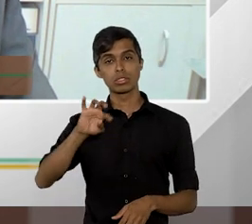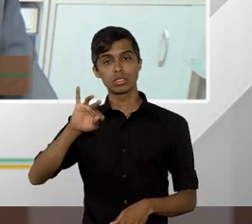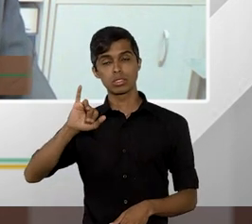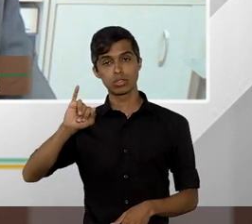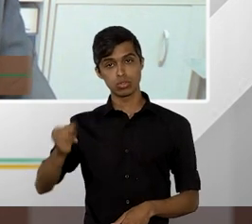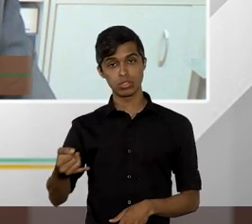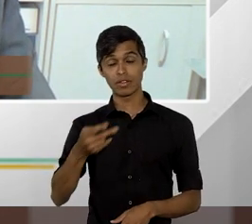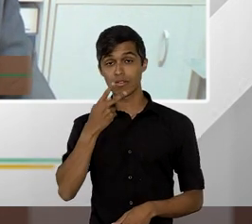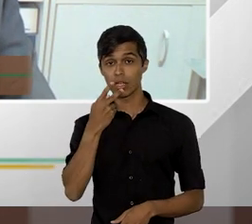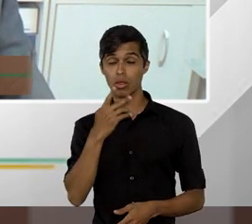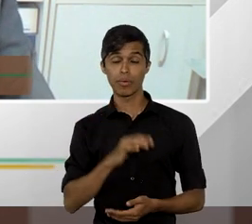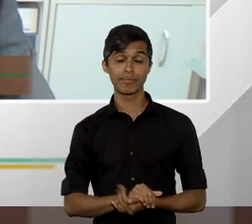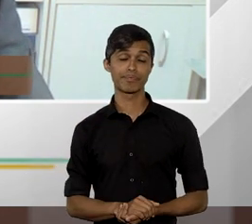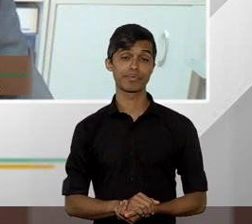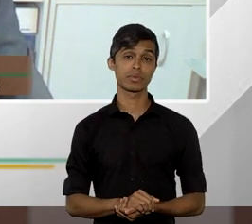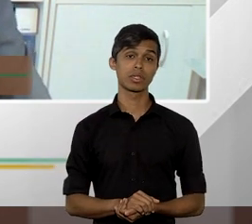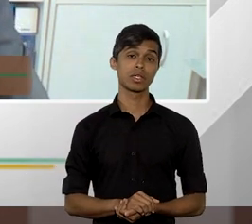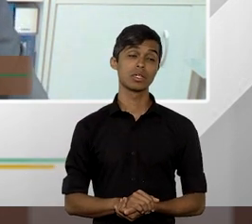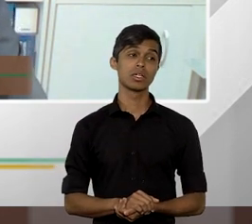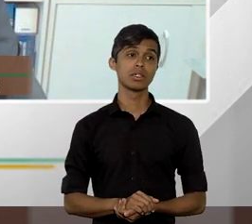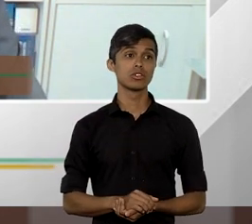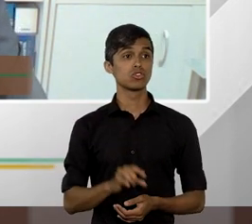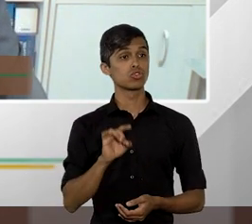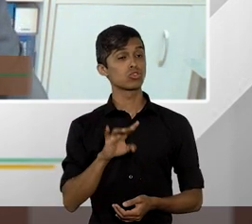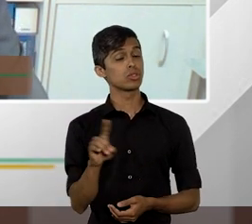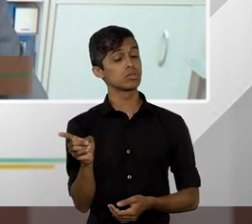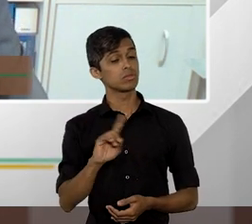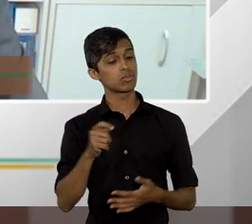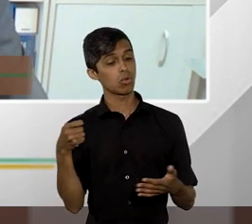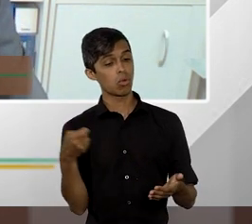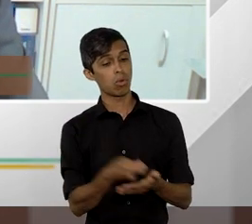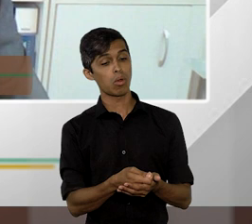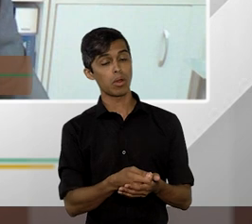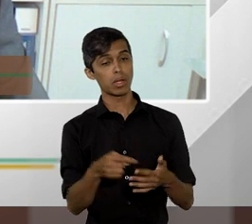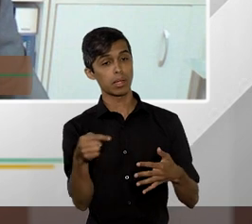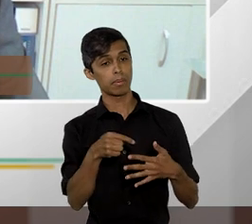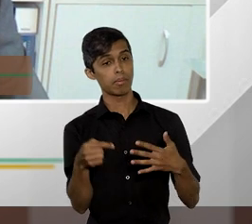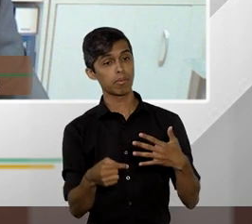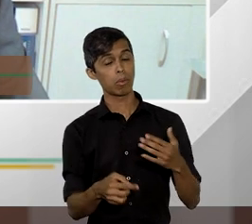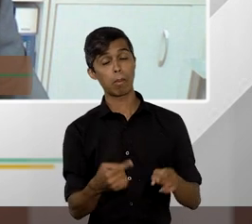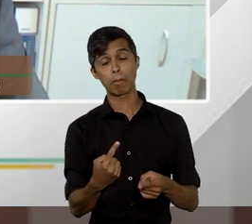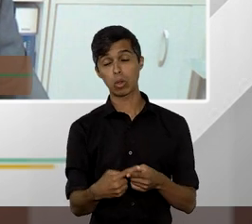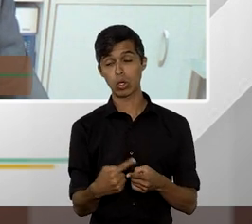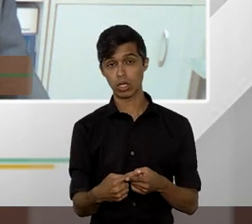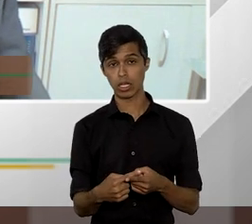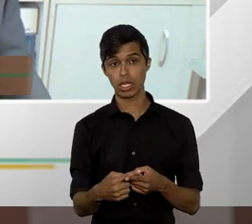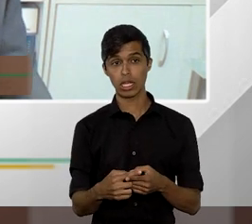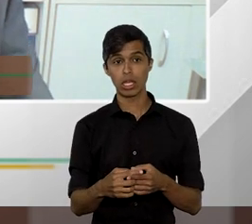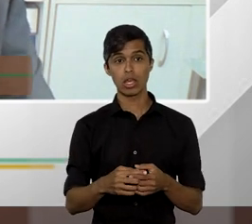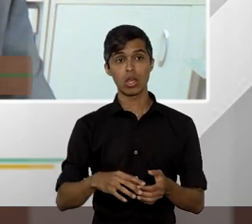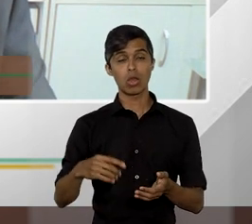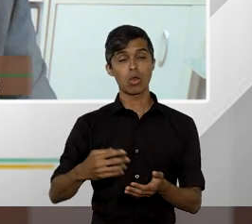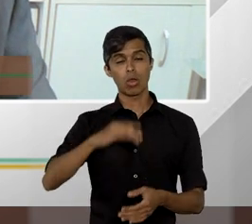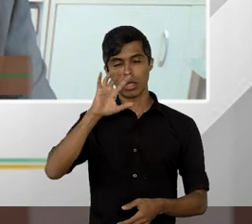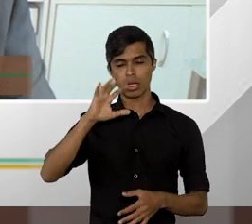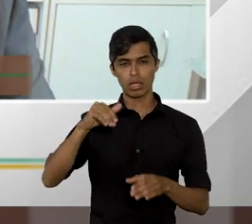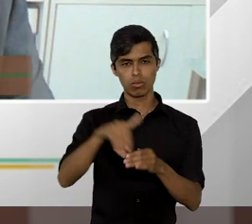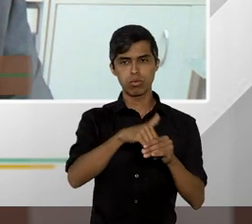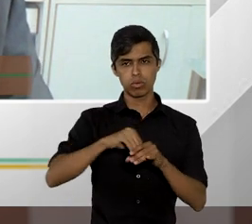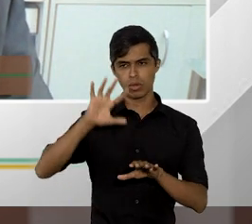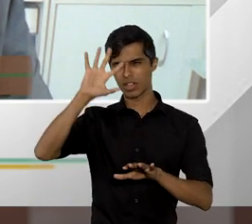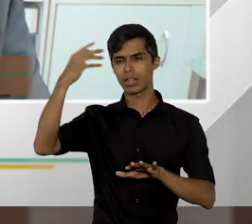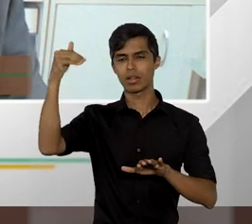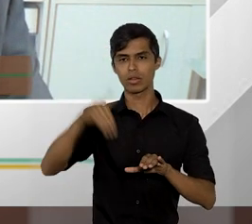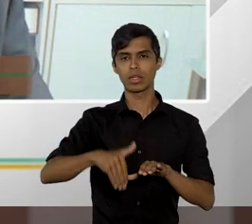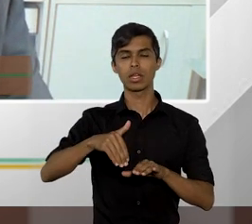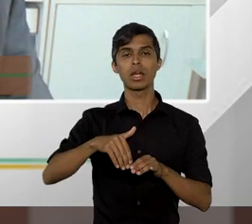dizendo o seguinte olha só não vou exigir a preliminar porque o acórdão foi publicado antes da emenda